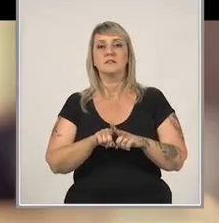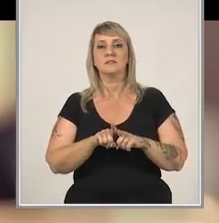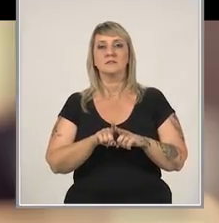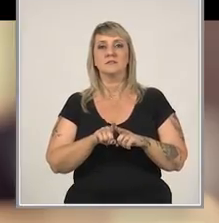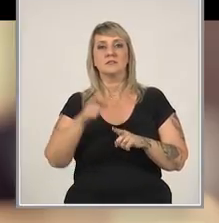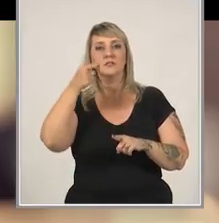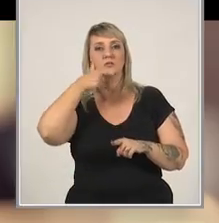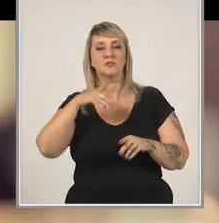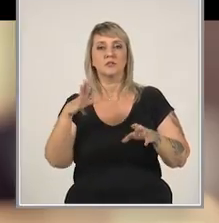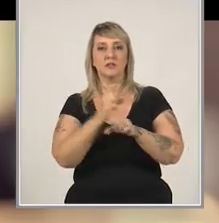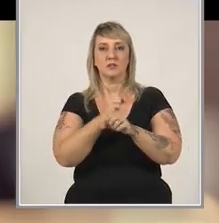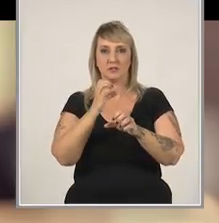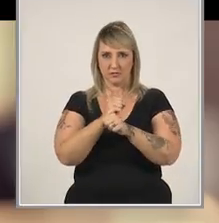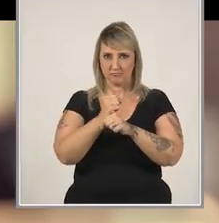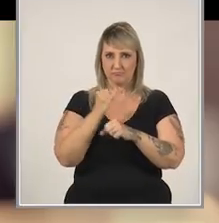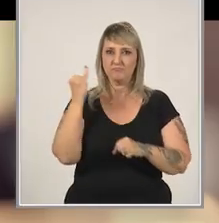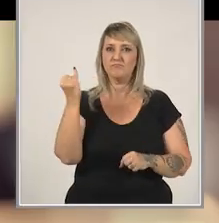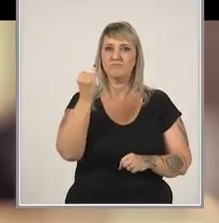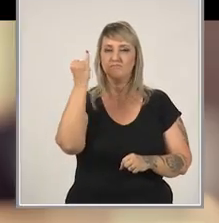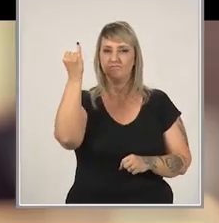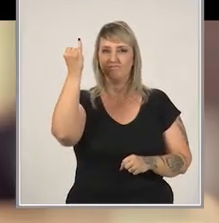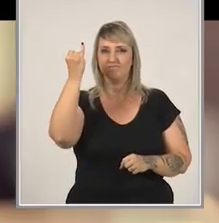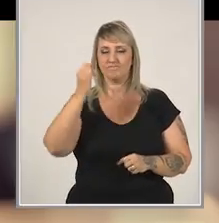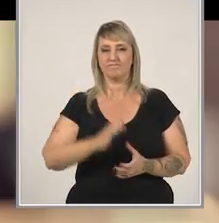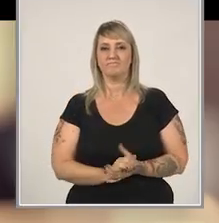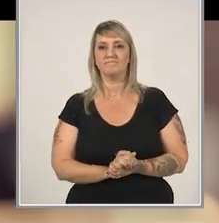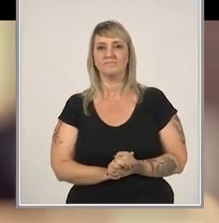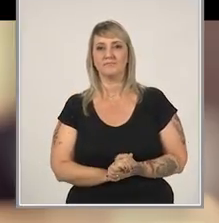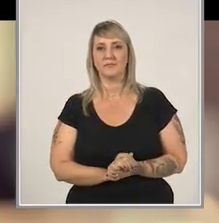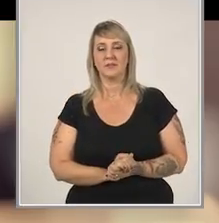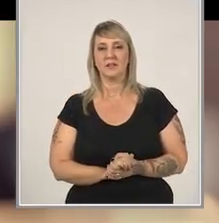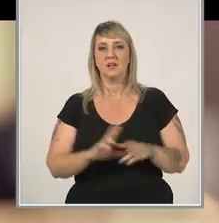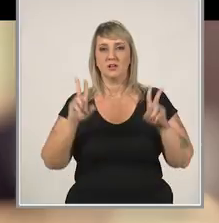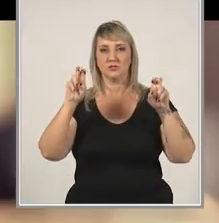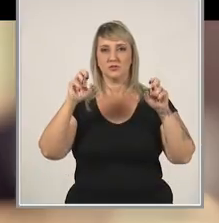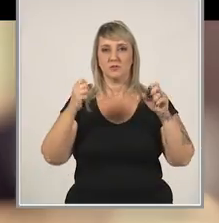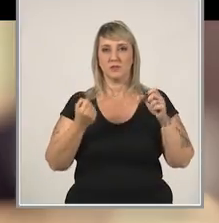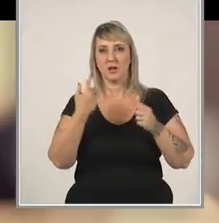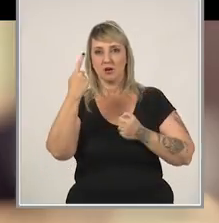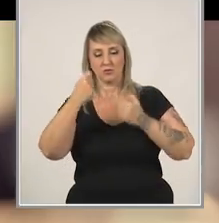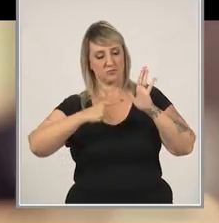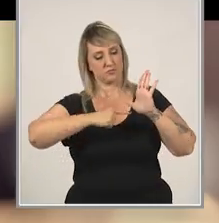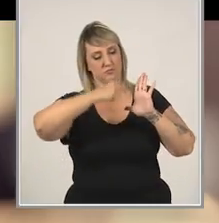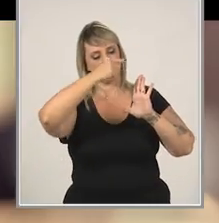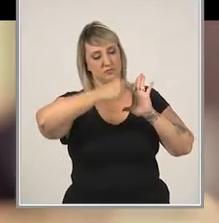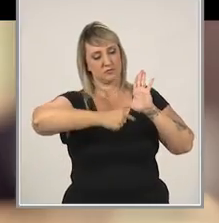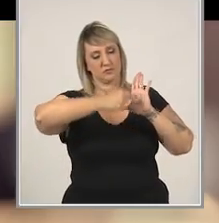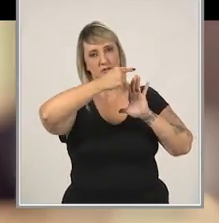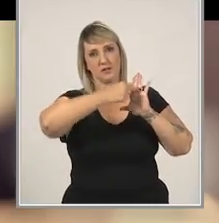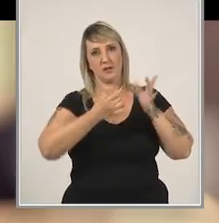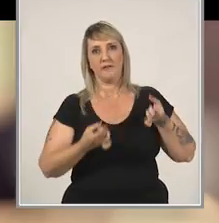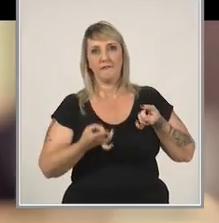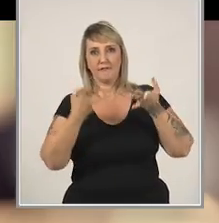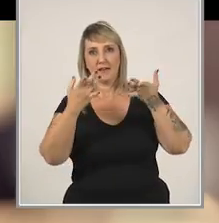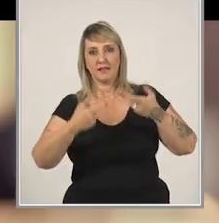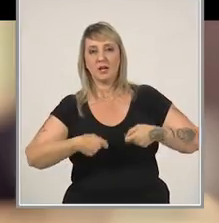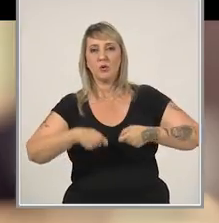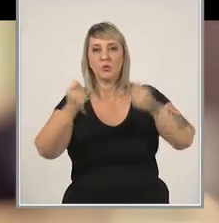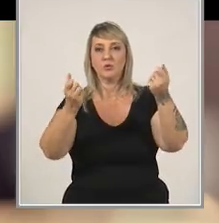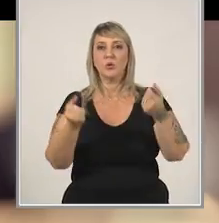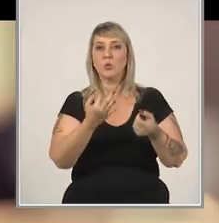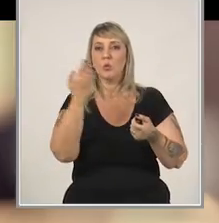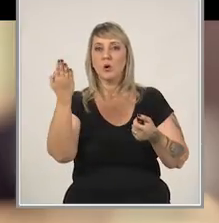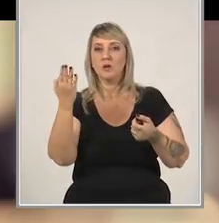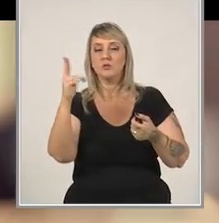fazer um cálculo de valor em cima de alguns indicadores. E aí as vendas, os